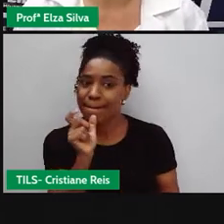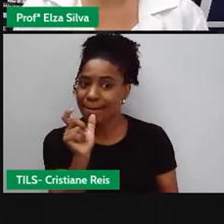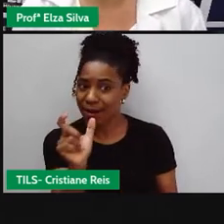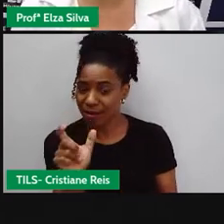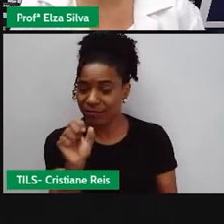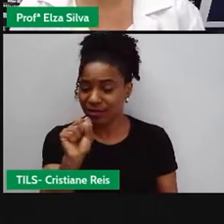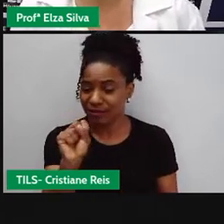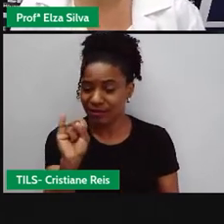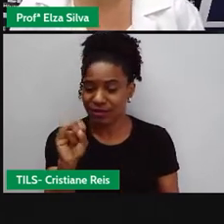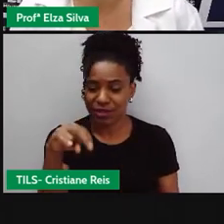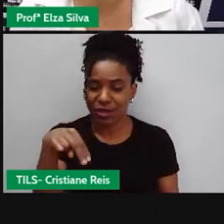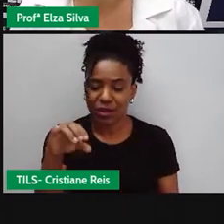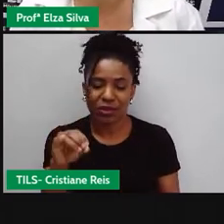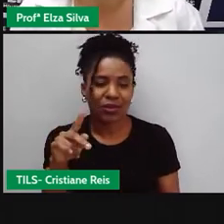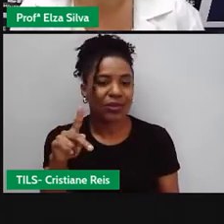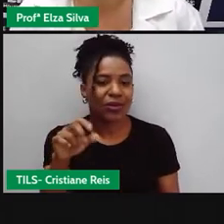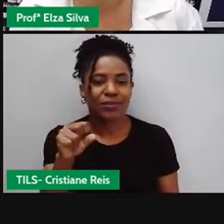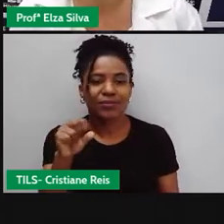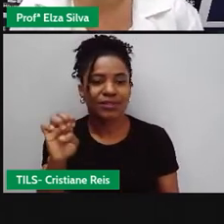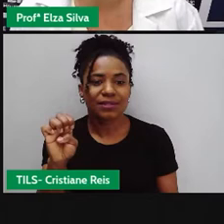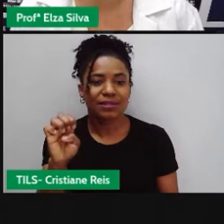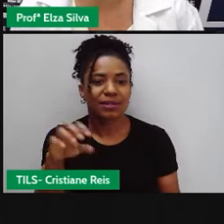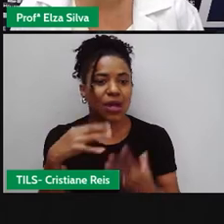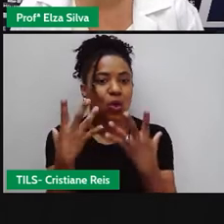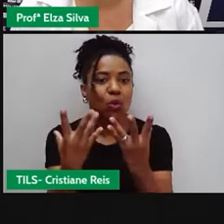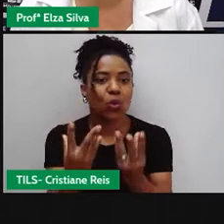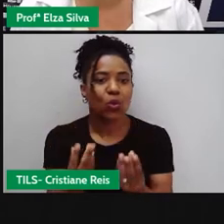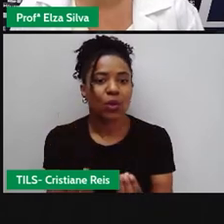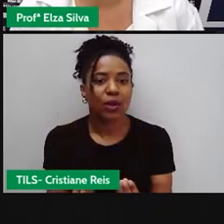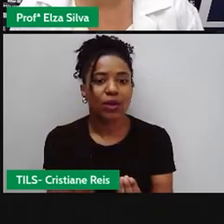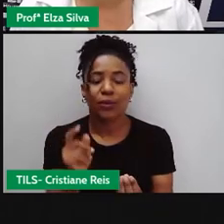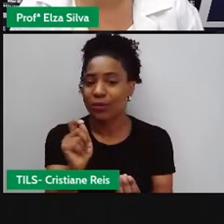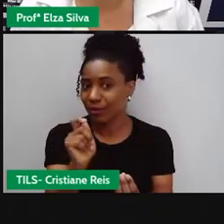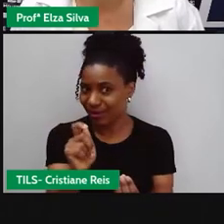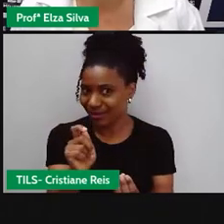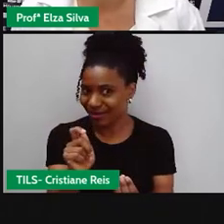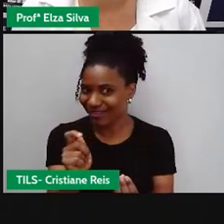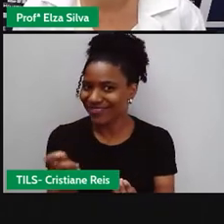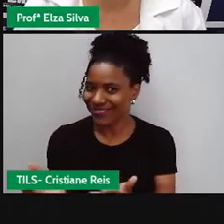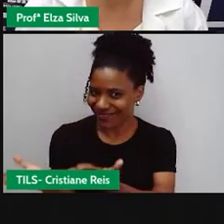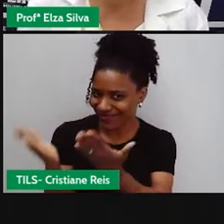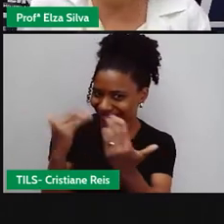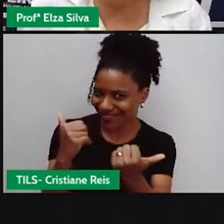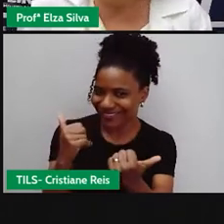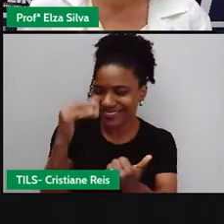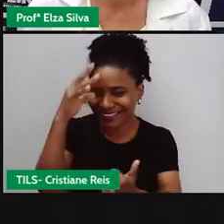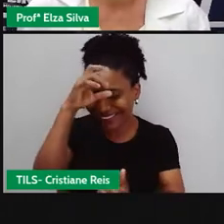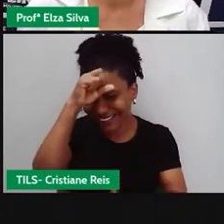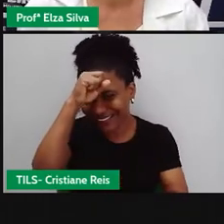a aprendizagem a partir desses questionamentos na aula de hoje. Let's go? Vamos lá?